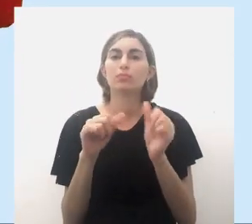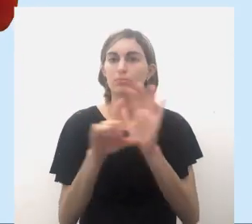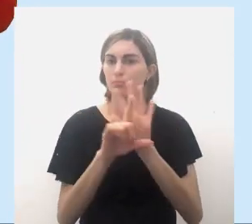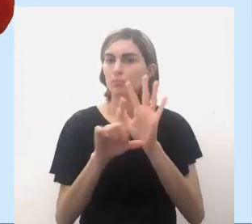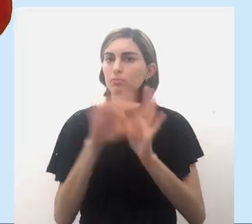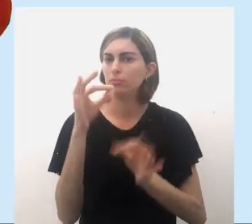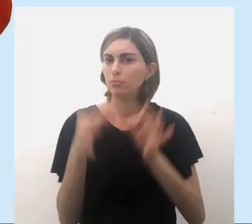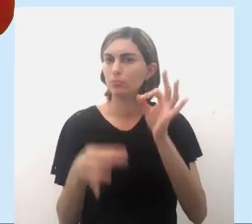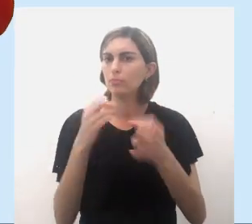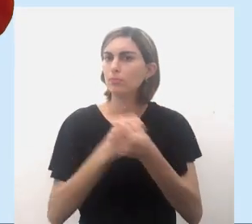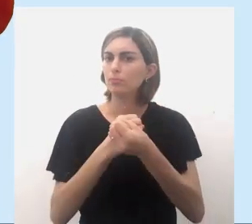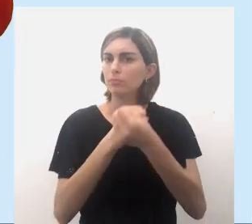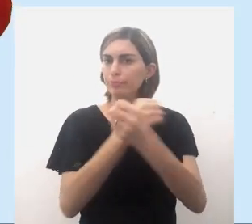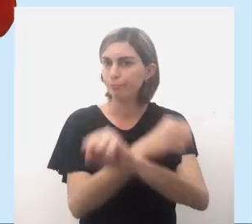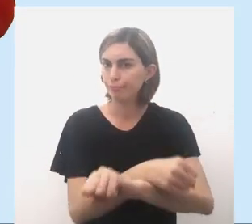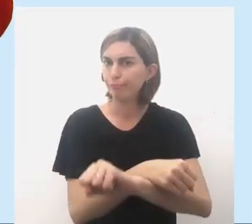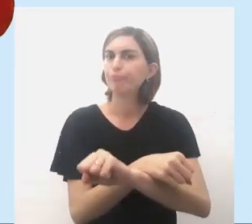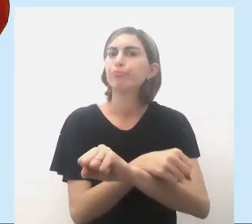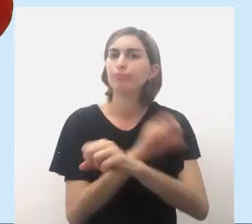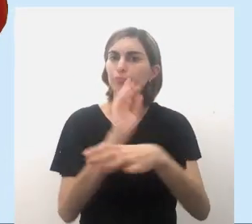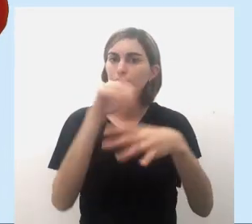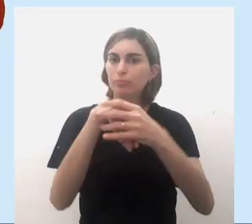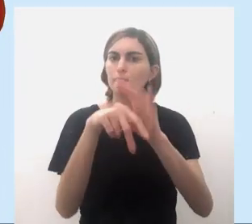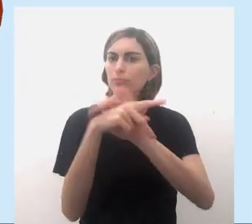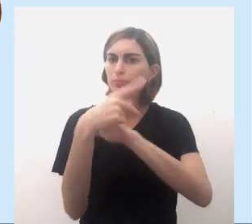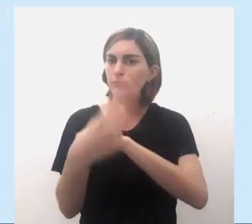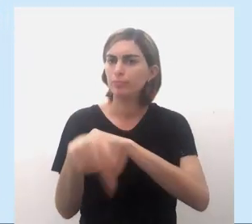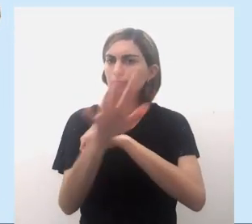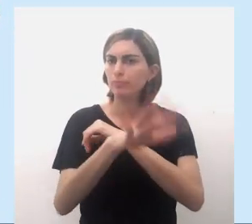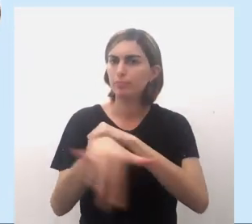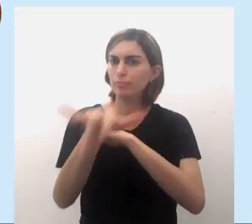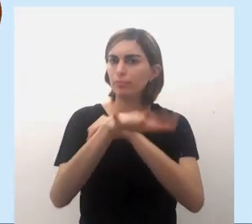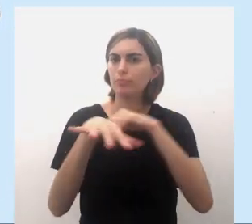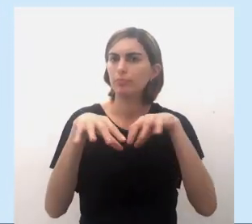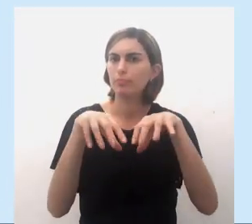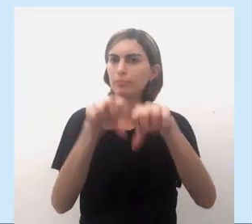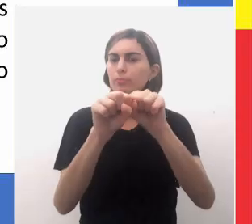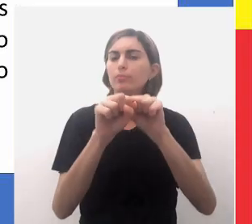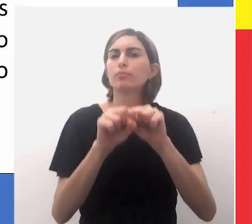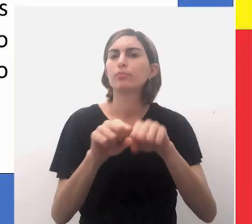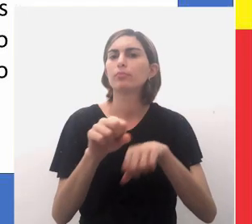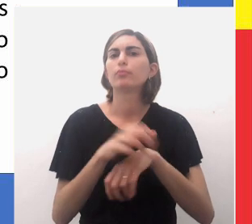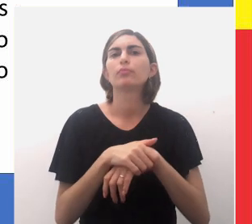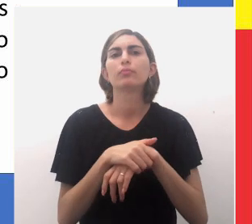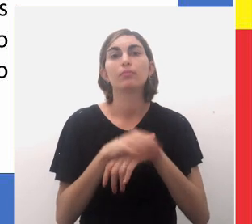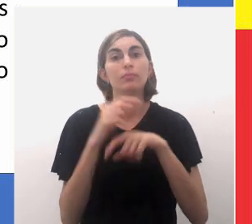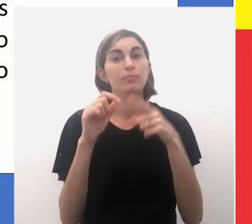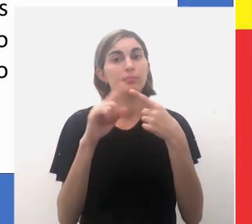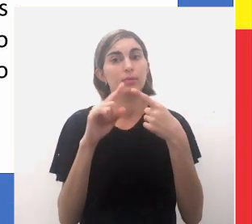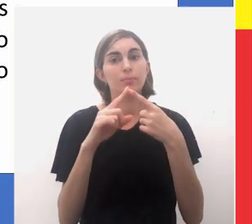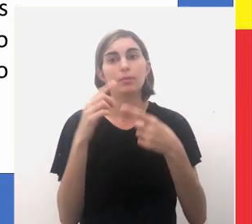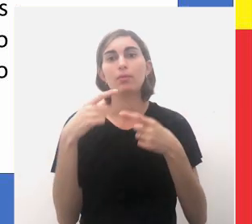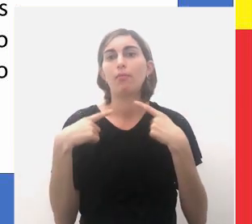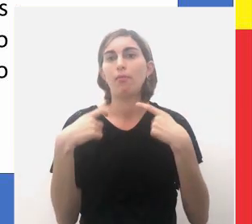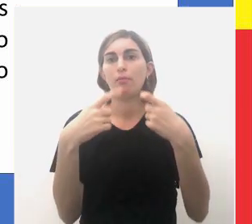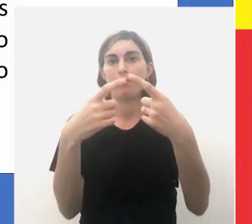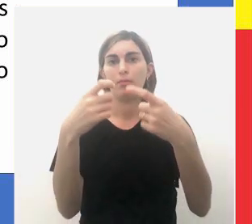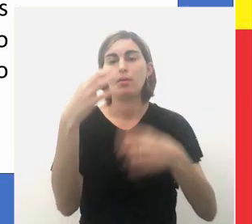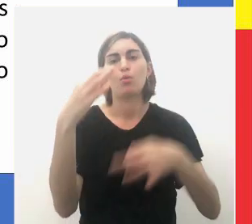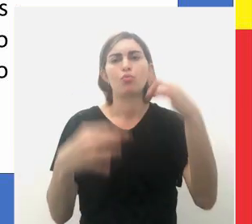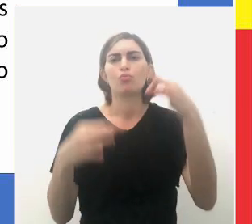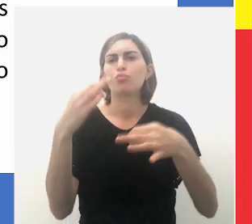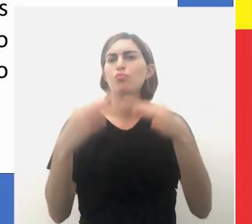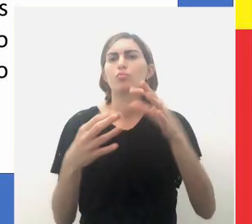legalmente em escravos dentro do seu próprio território. Primeiro, guerra justa.